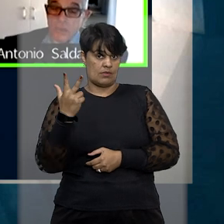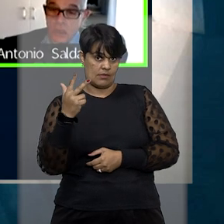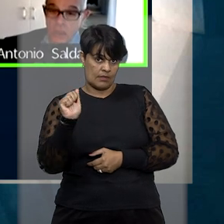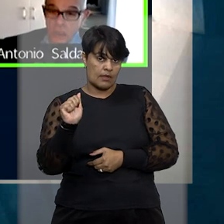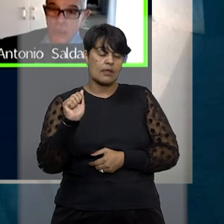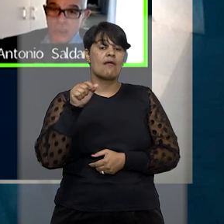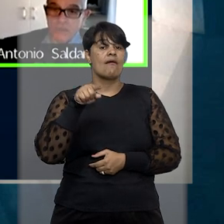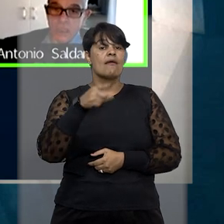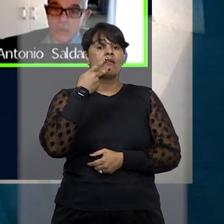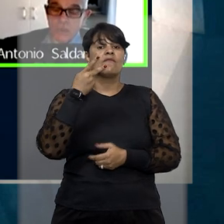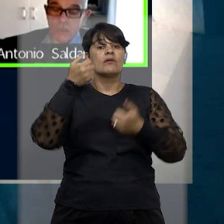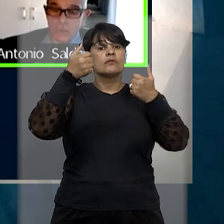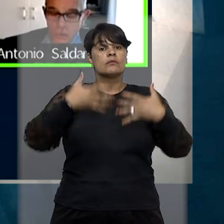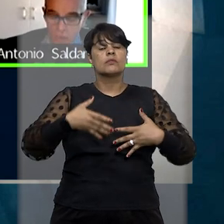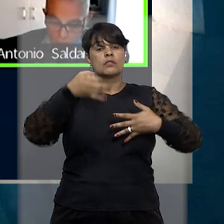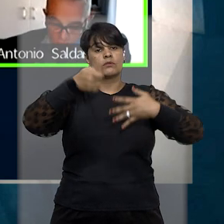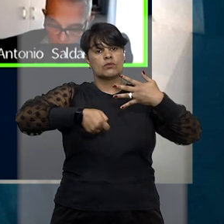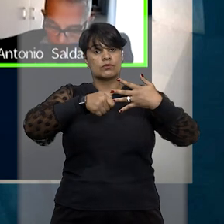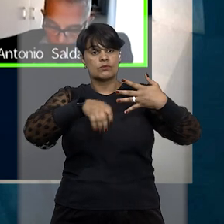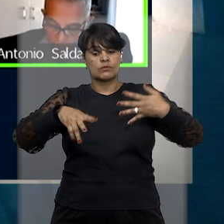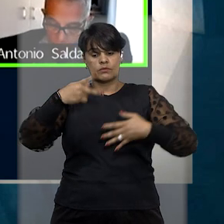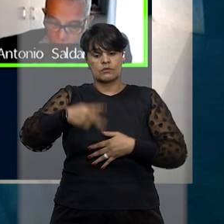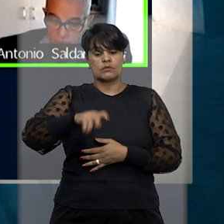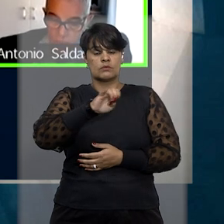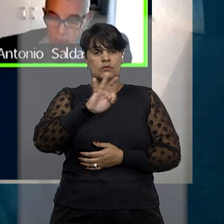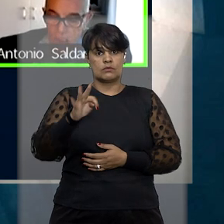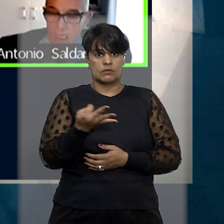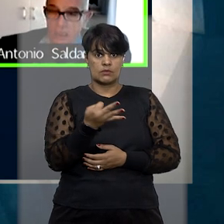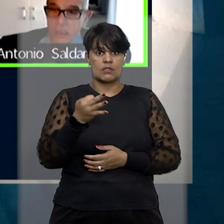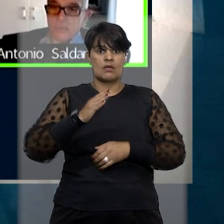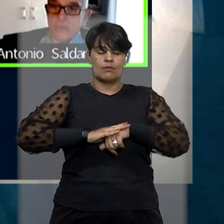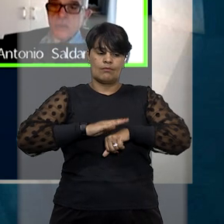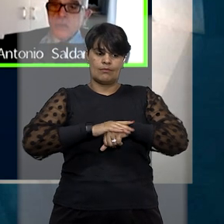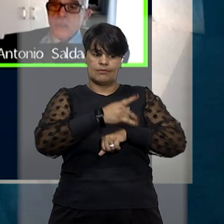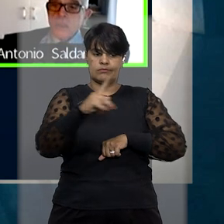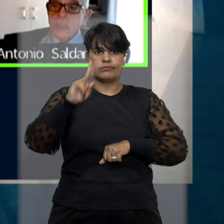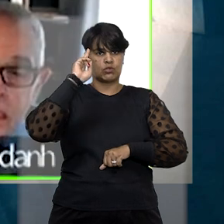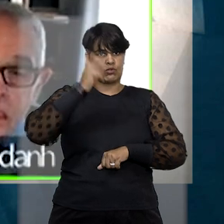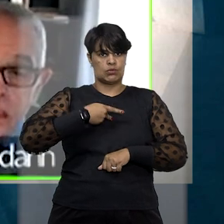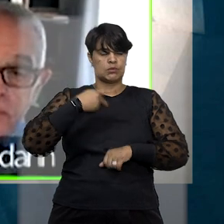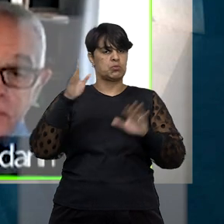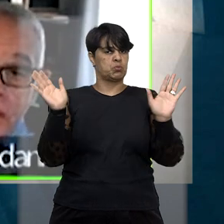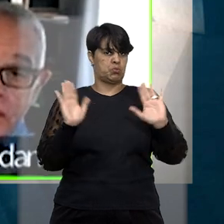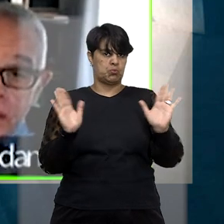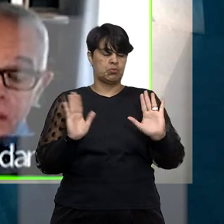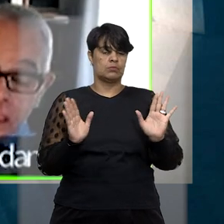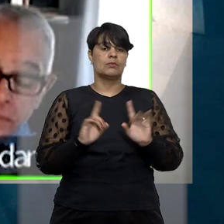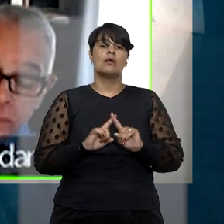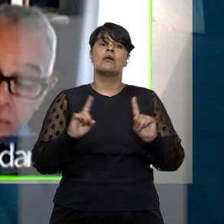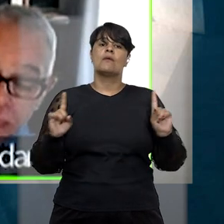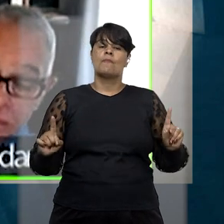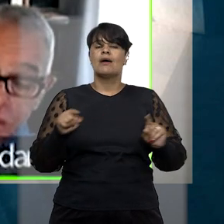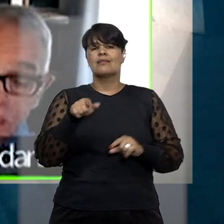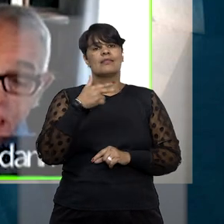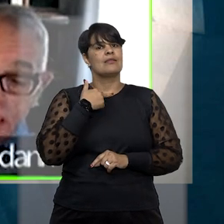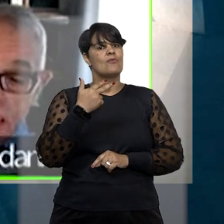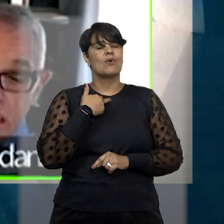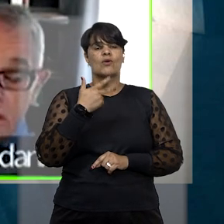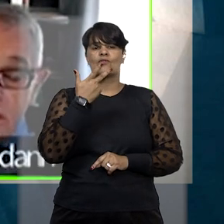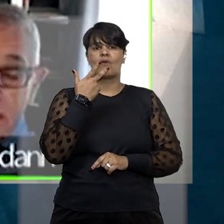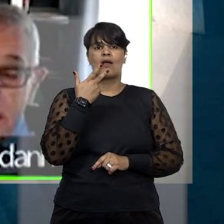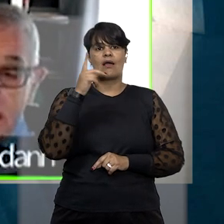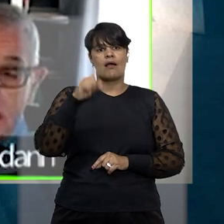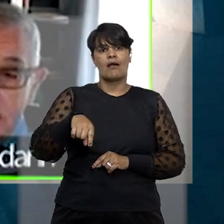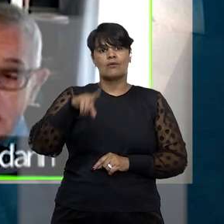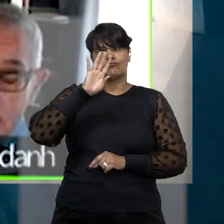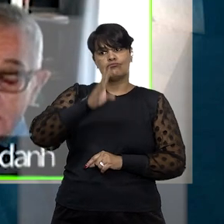jurisprudência do STJ, o direito a não autoincriminação não é absoluto, motivo pelo qual não se pode ser invocado